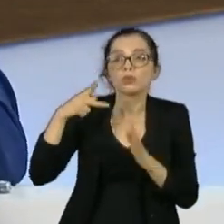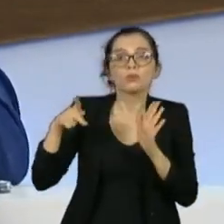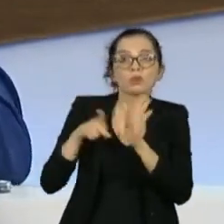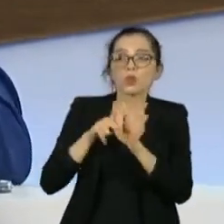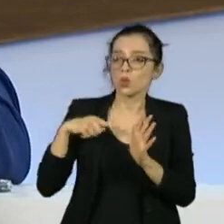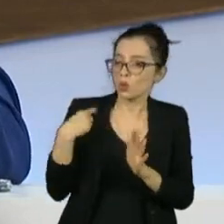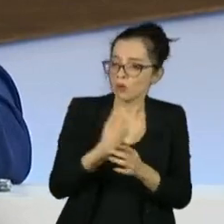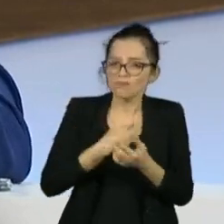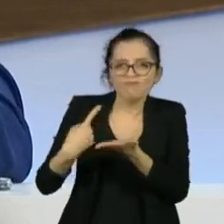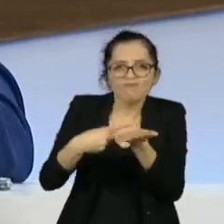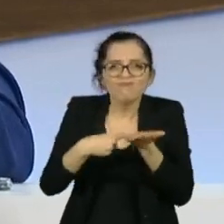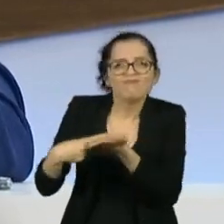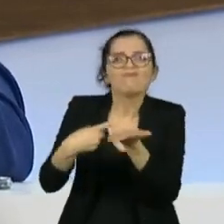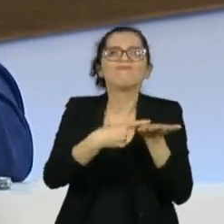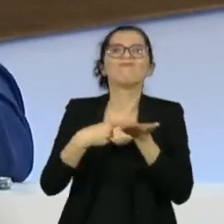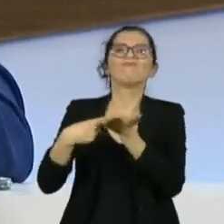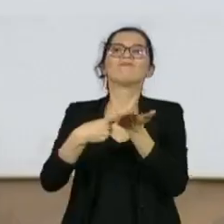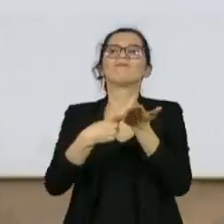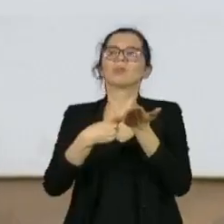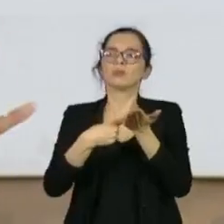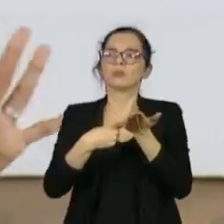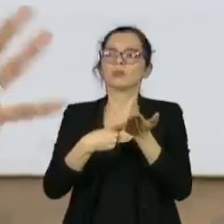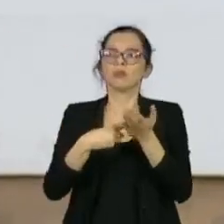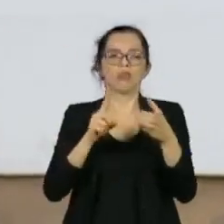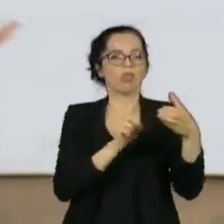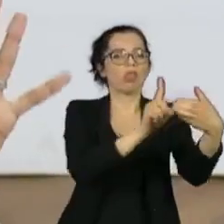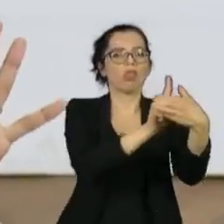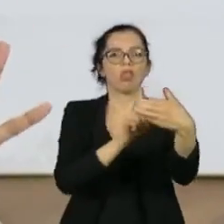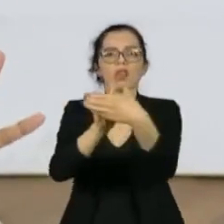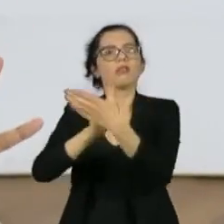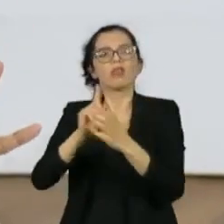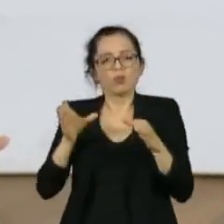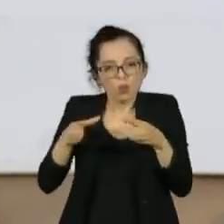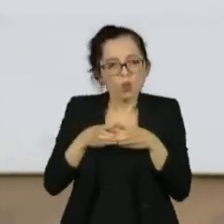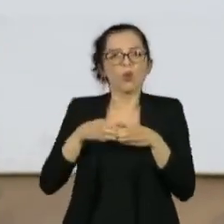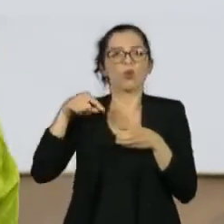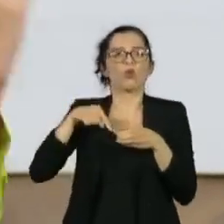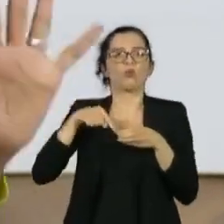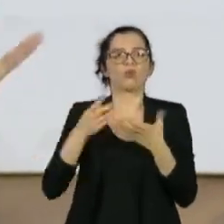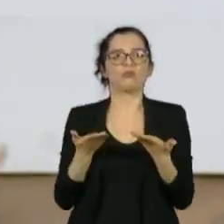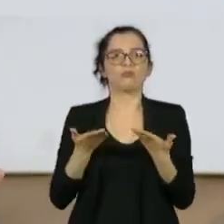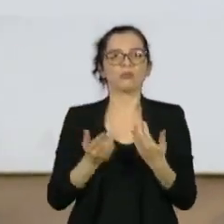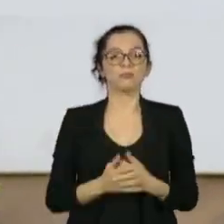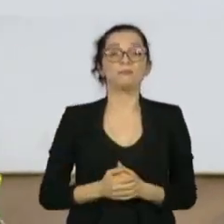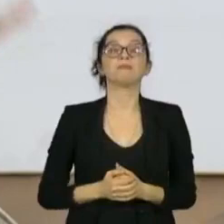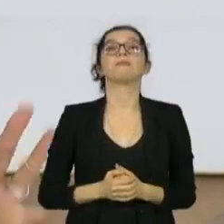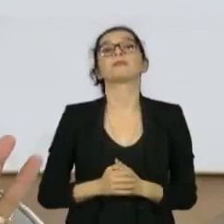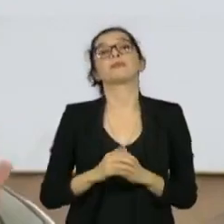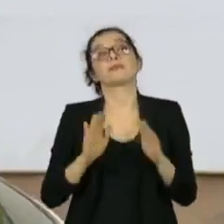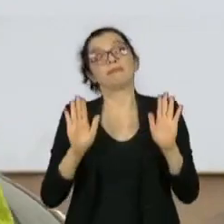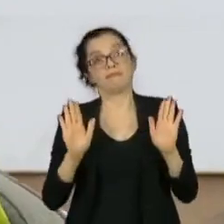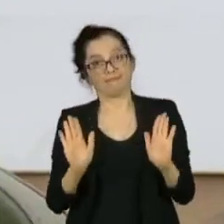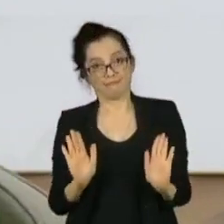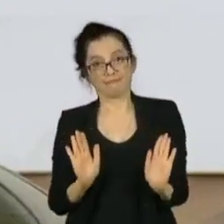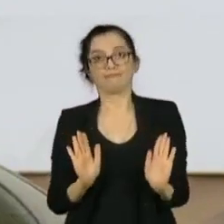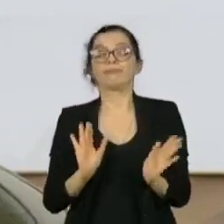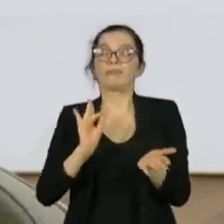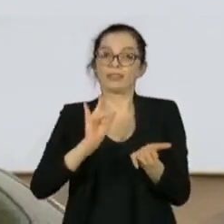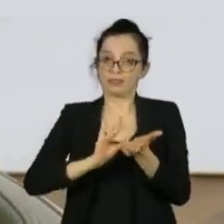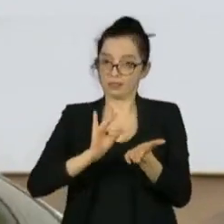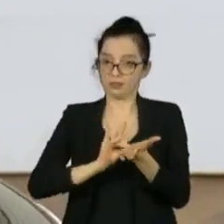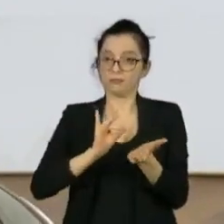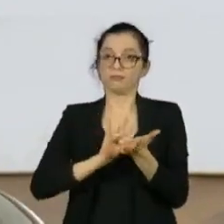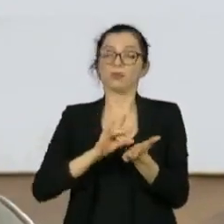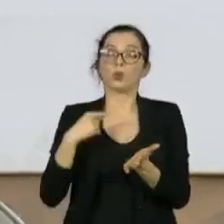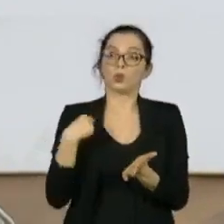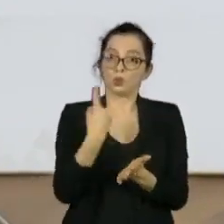interesses eleitorais dos partidos e dos políticos? Eu acho que eu vou... Primeira coisa, né? Acho que a PANI está aí muito para isso. Quando nós criamos